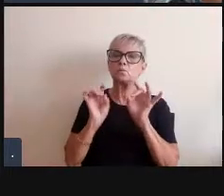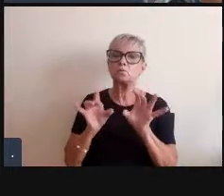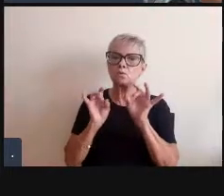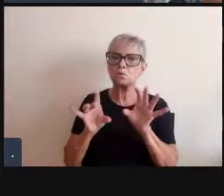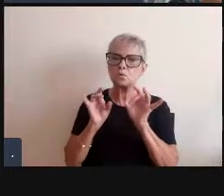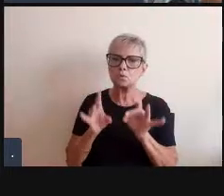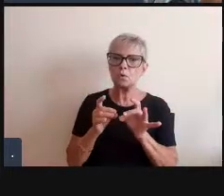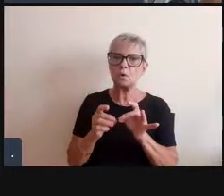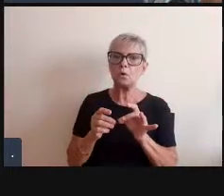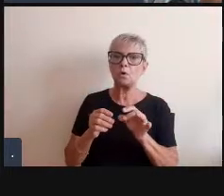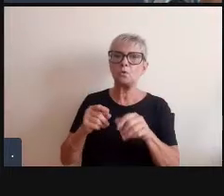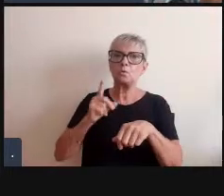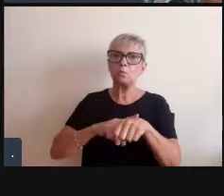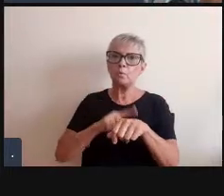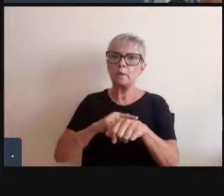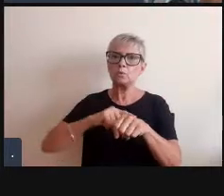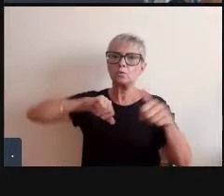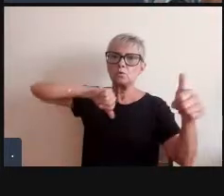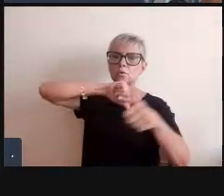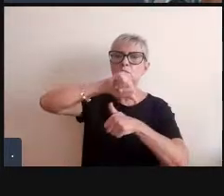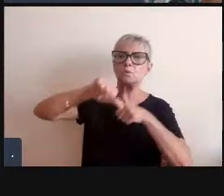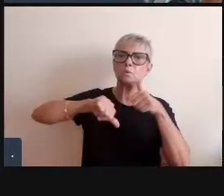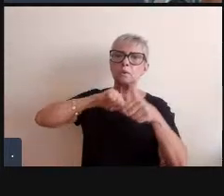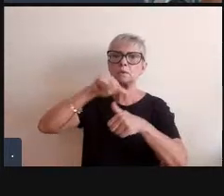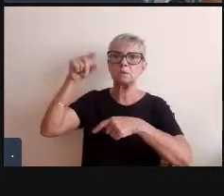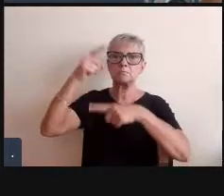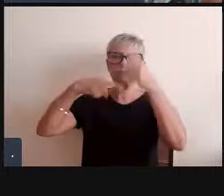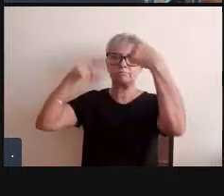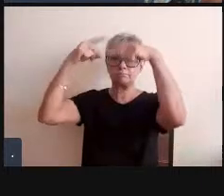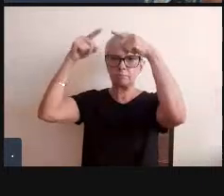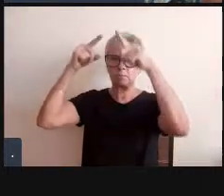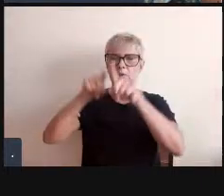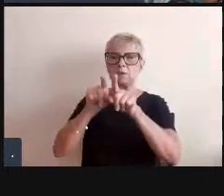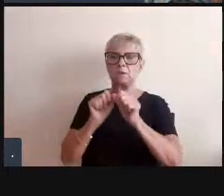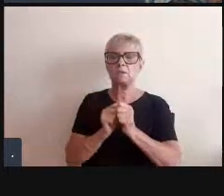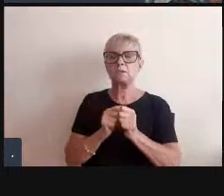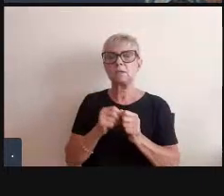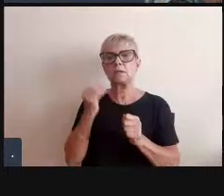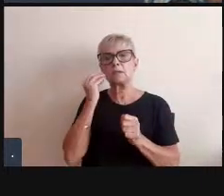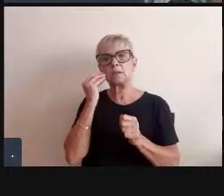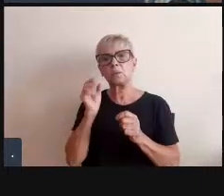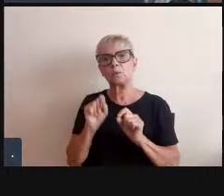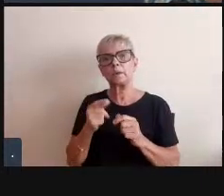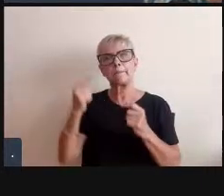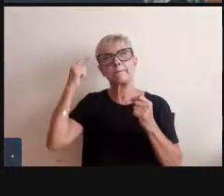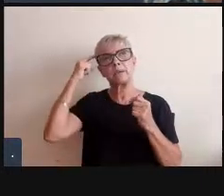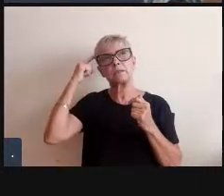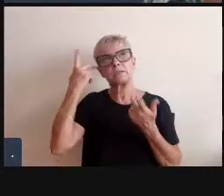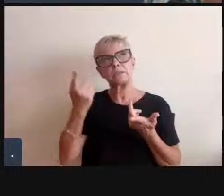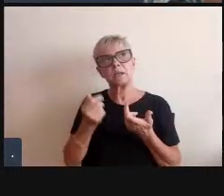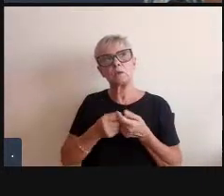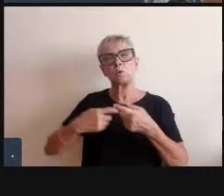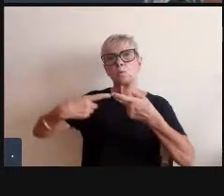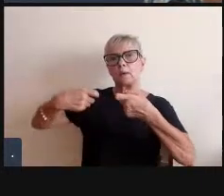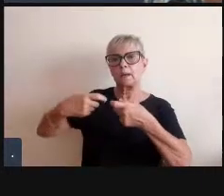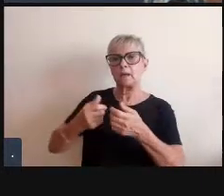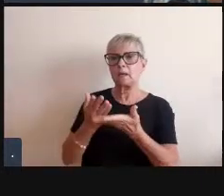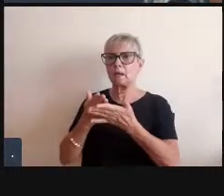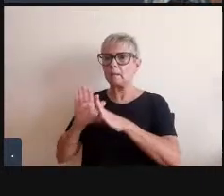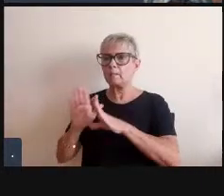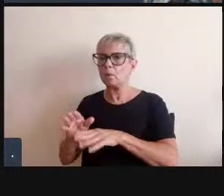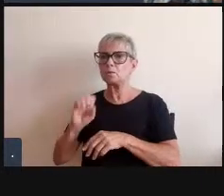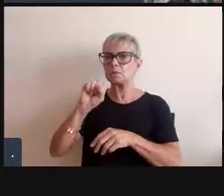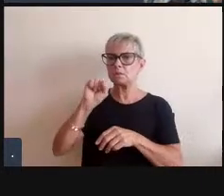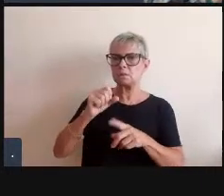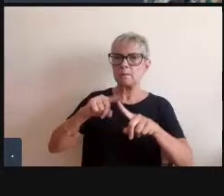de transição ela está falando pensando numa guerra que acabou etc mas